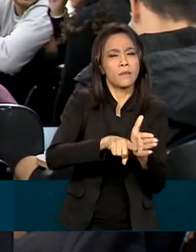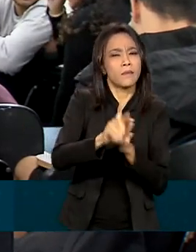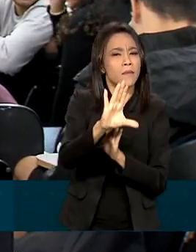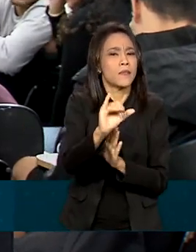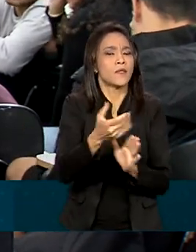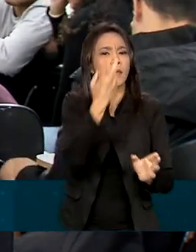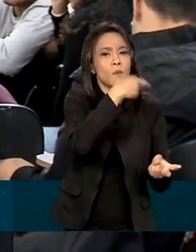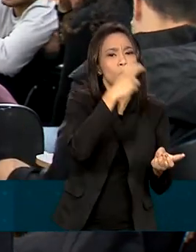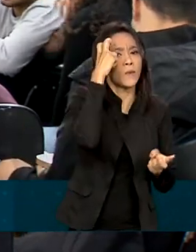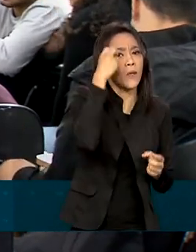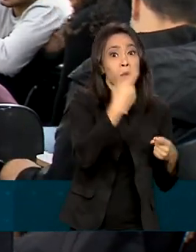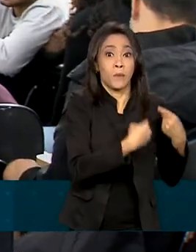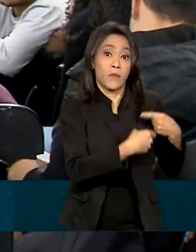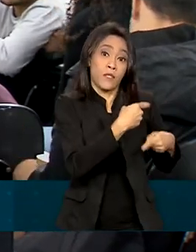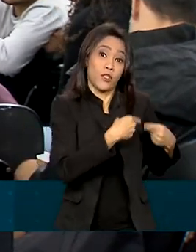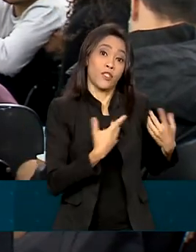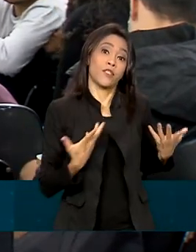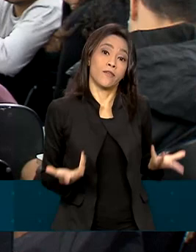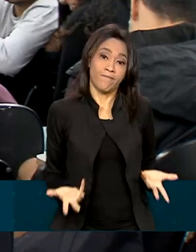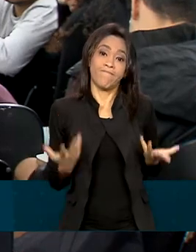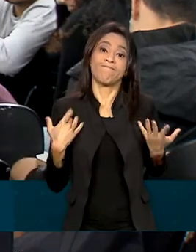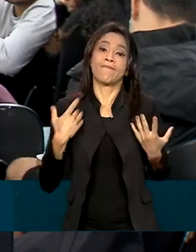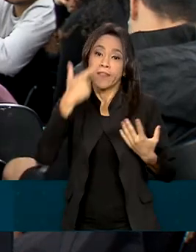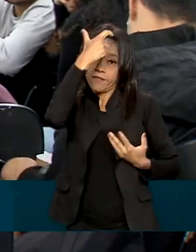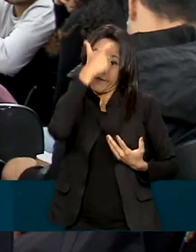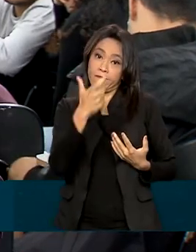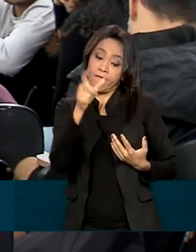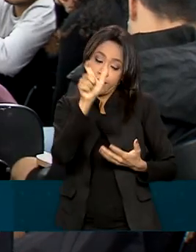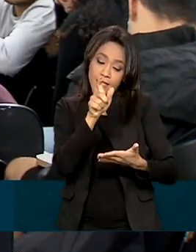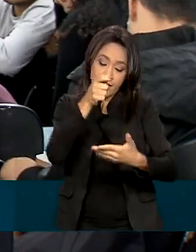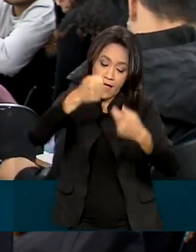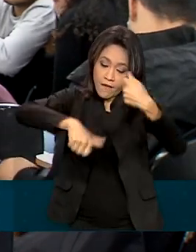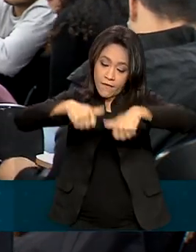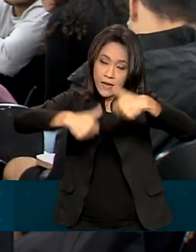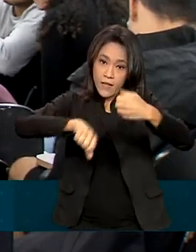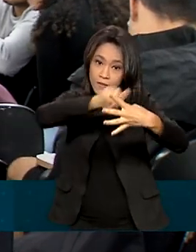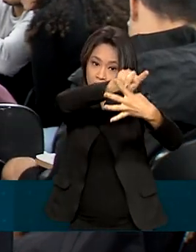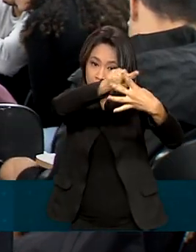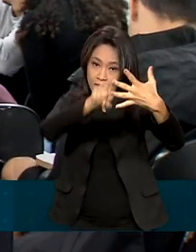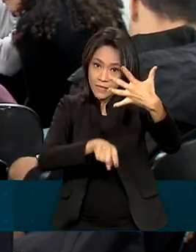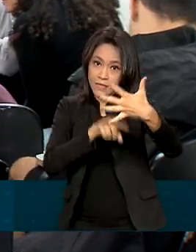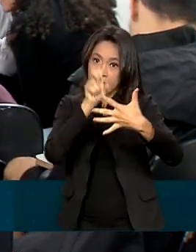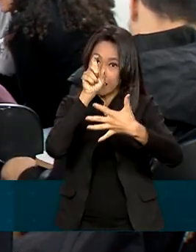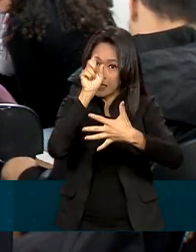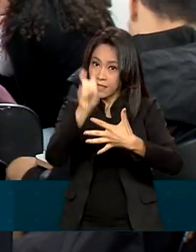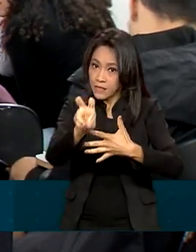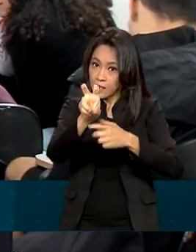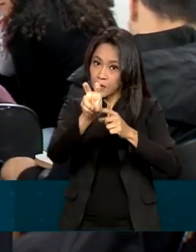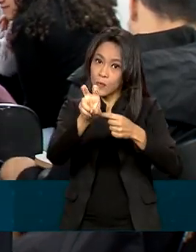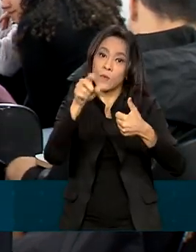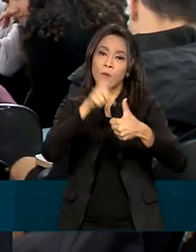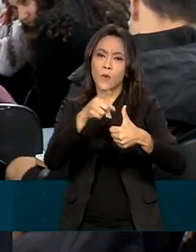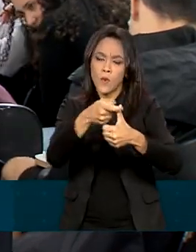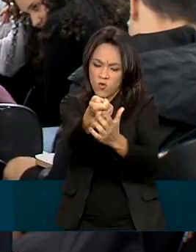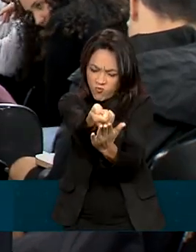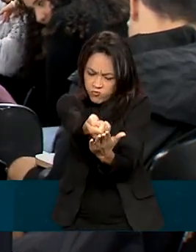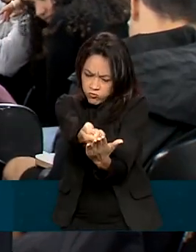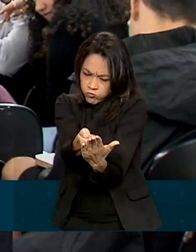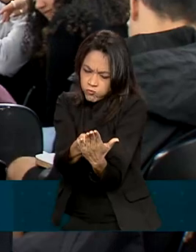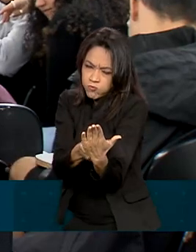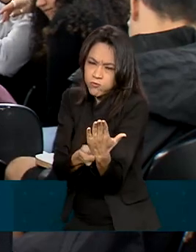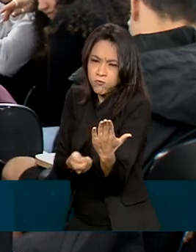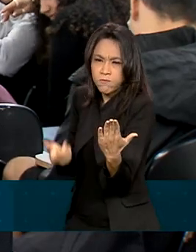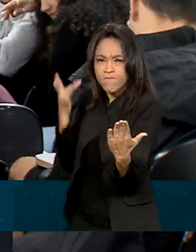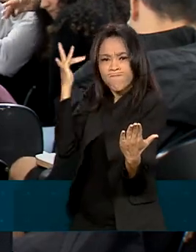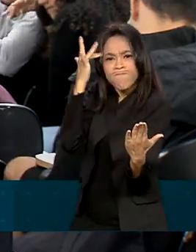cultural e política. Vão ser avaliados cinco competências, entre elas o domínio da escrita formal